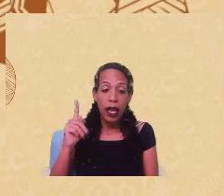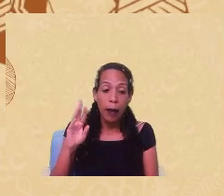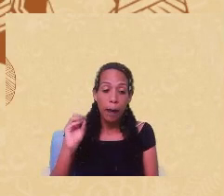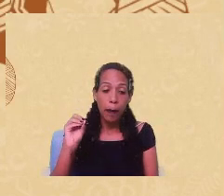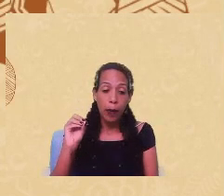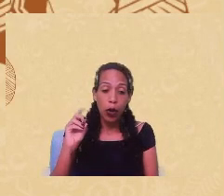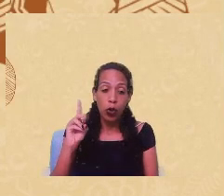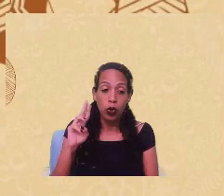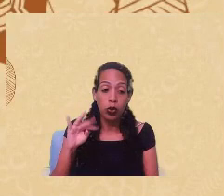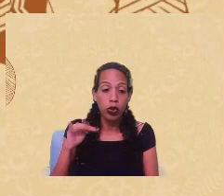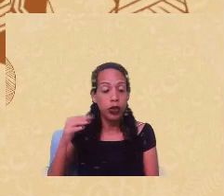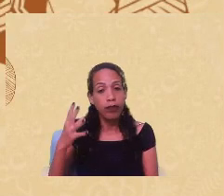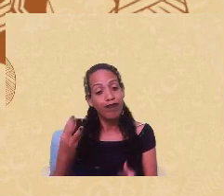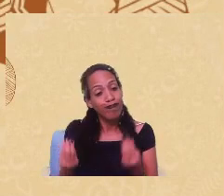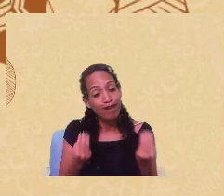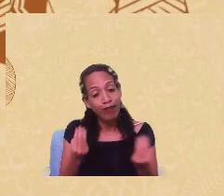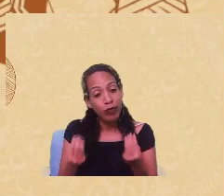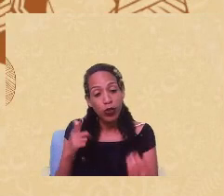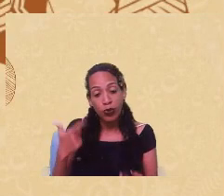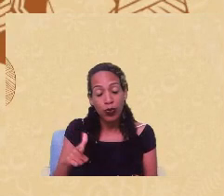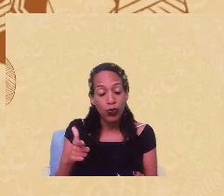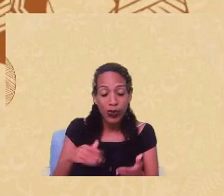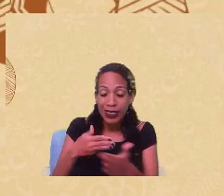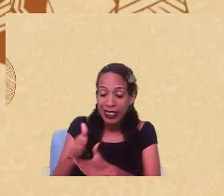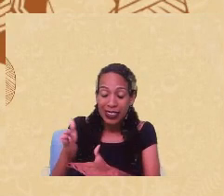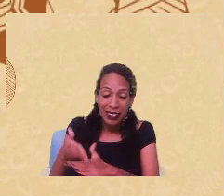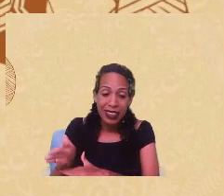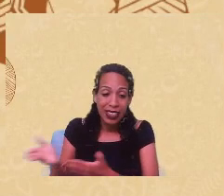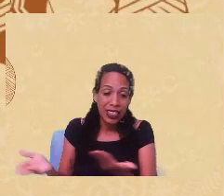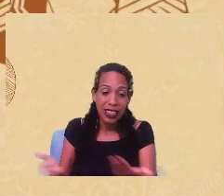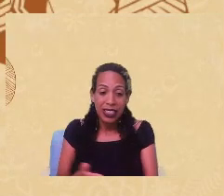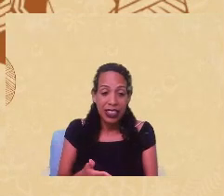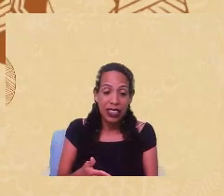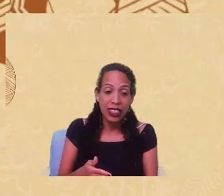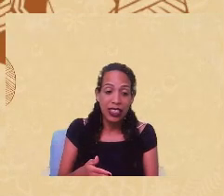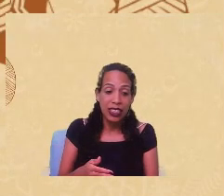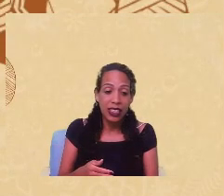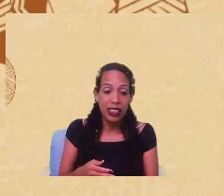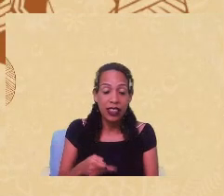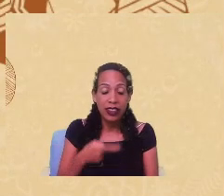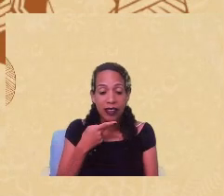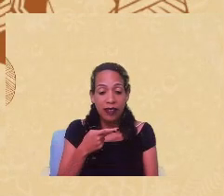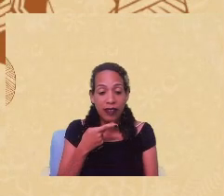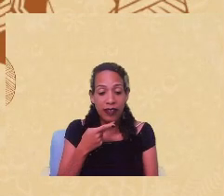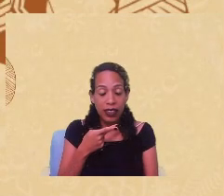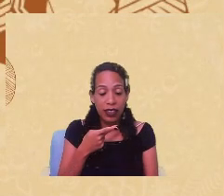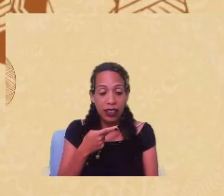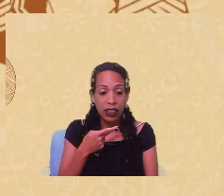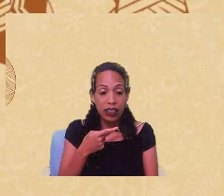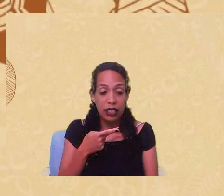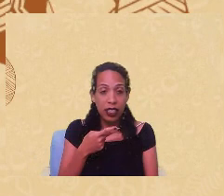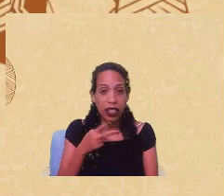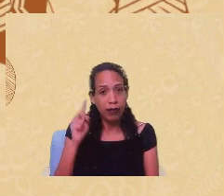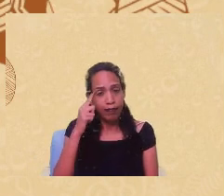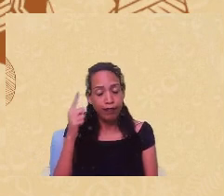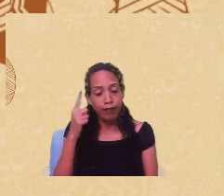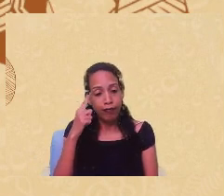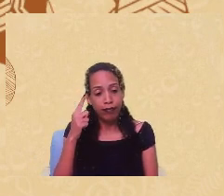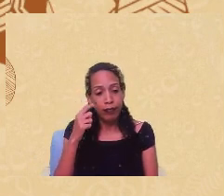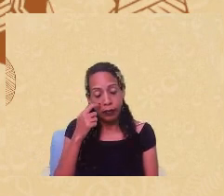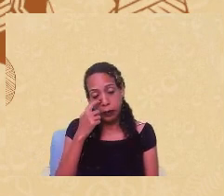não têm saídas, né, gente, vou trazer algumas problematizações e reflexões, né,